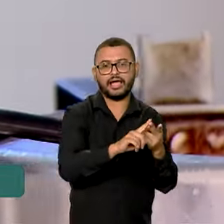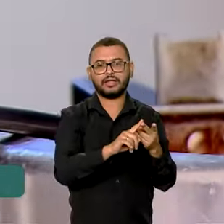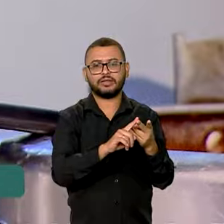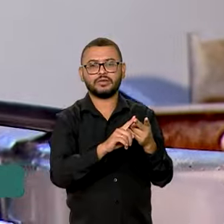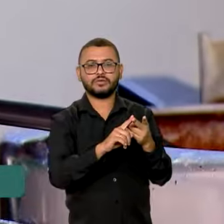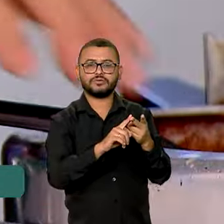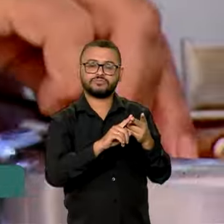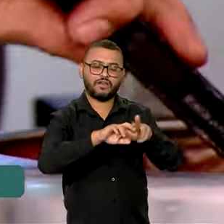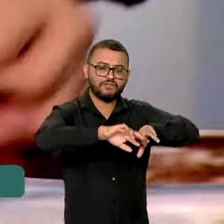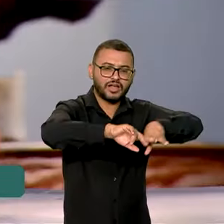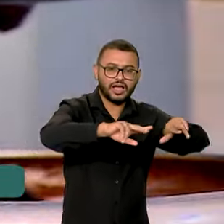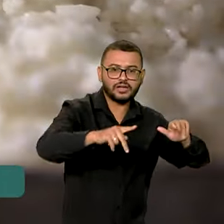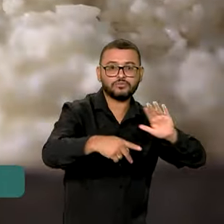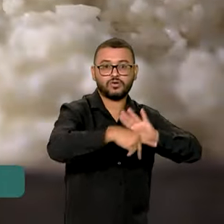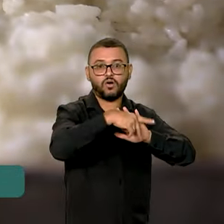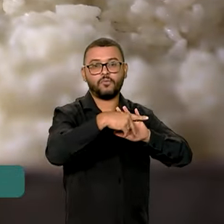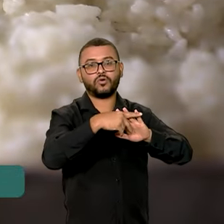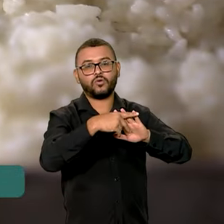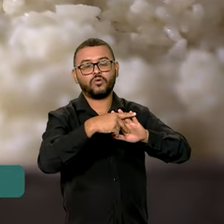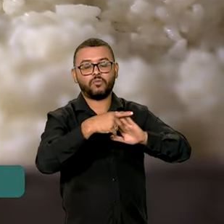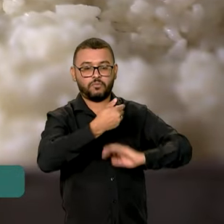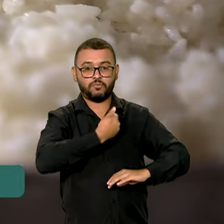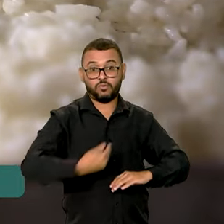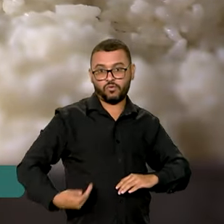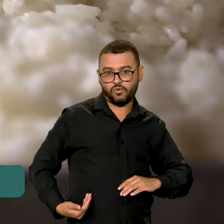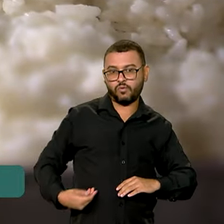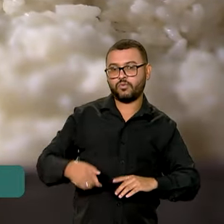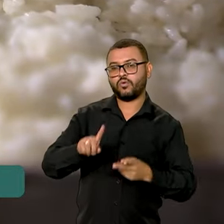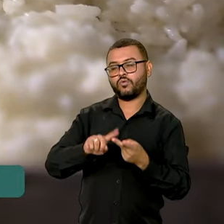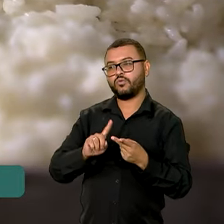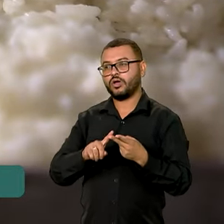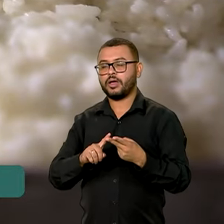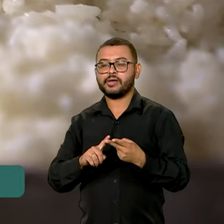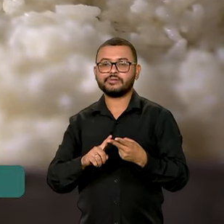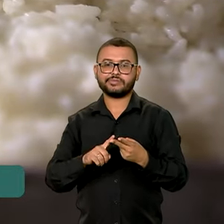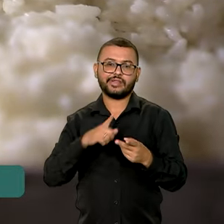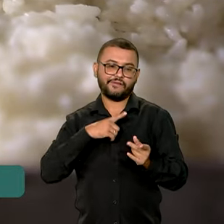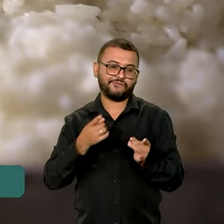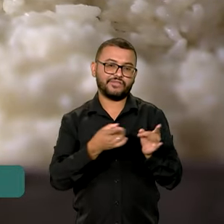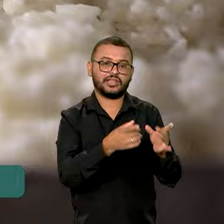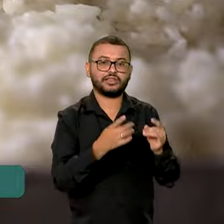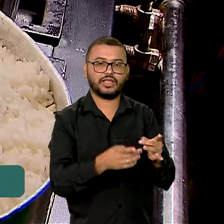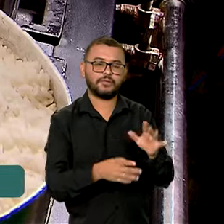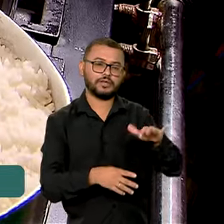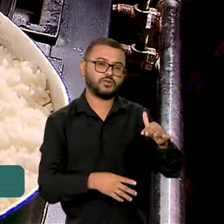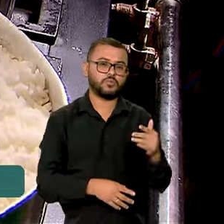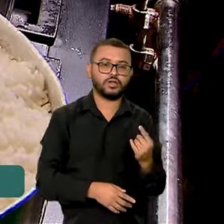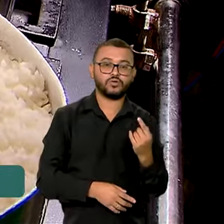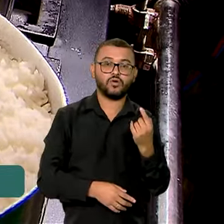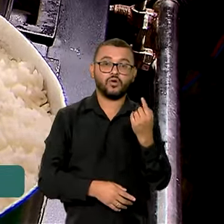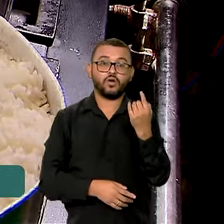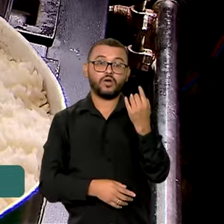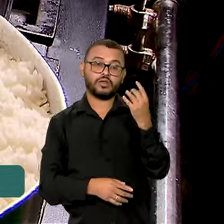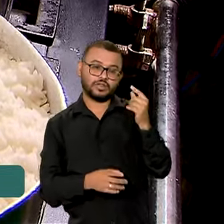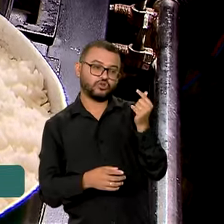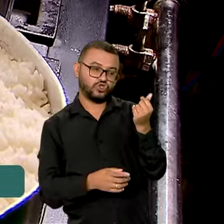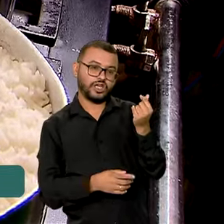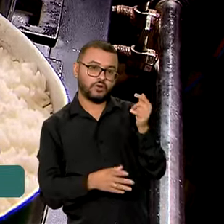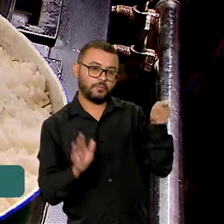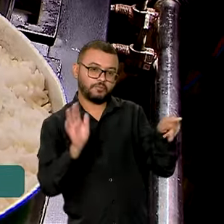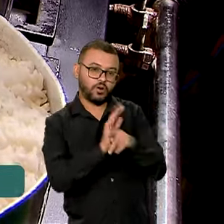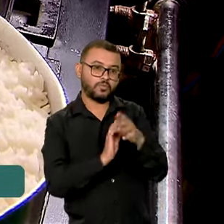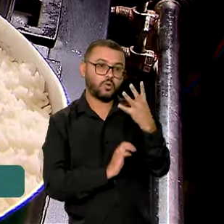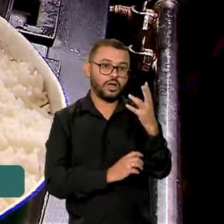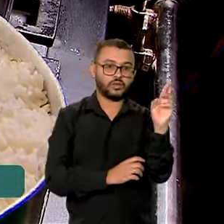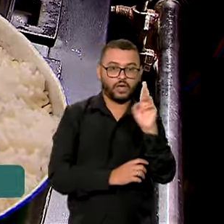supermercados e equipamentos públicos de abastecimento. O produto será vendido ao consumidor pelo preço tabelado de